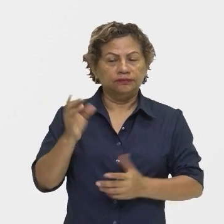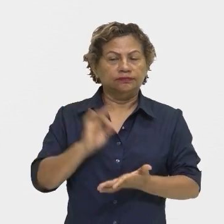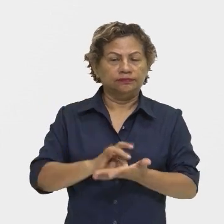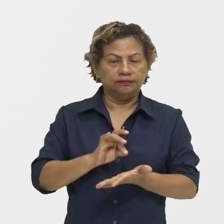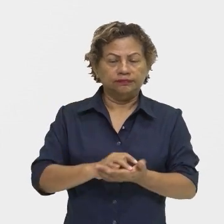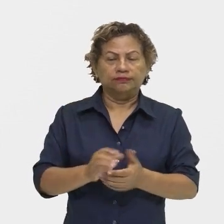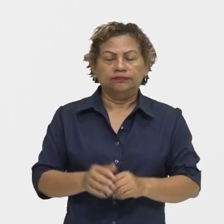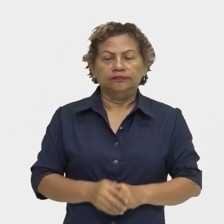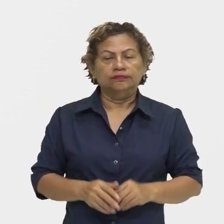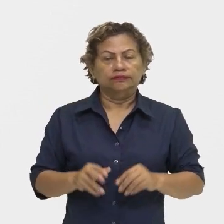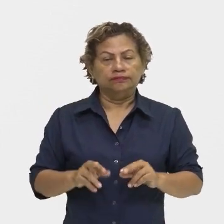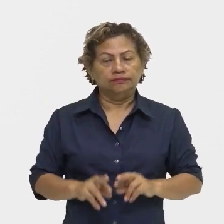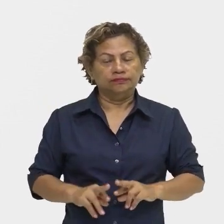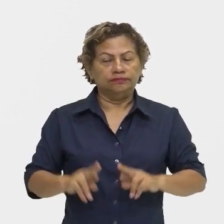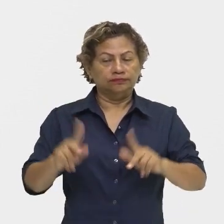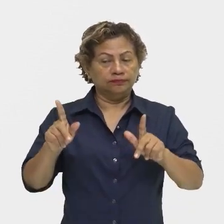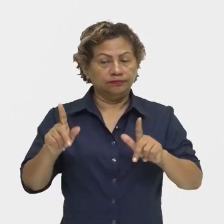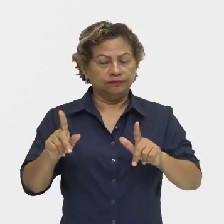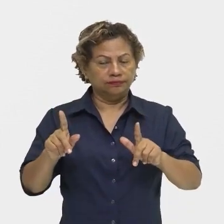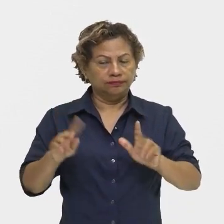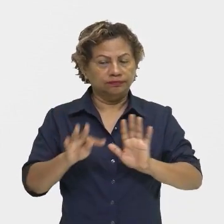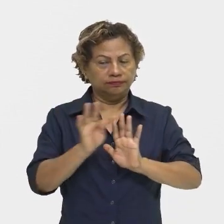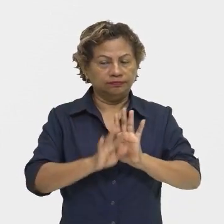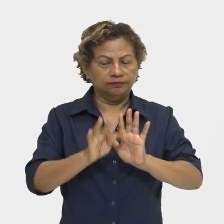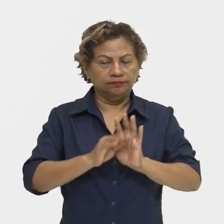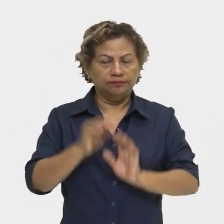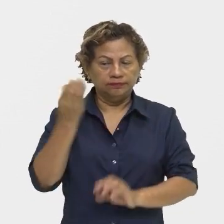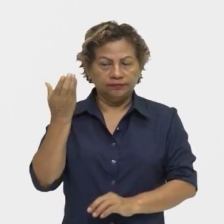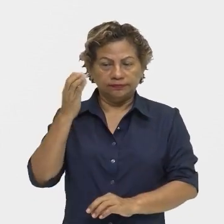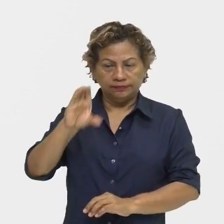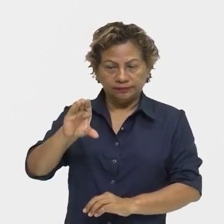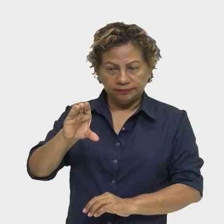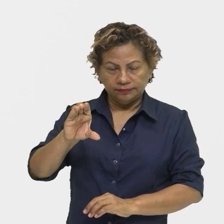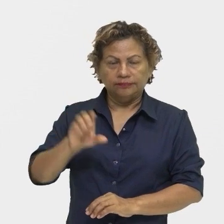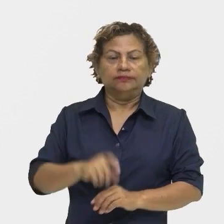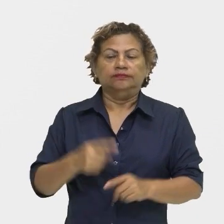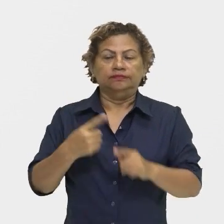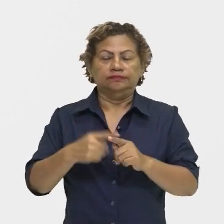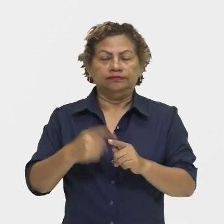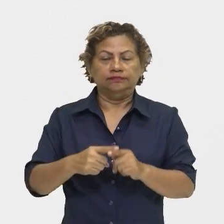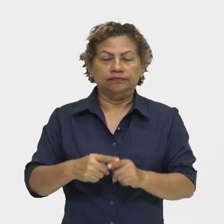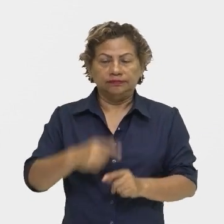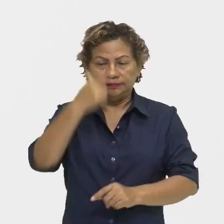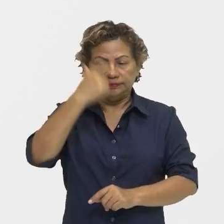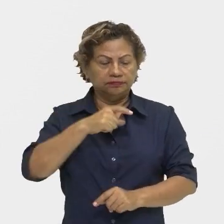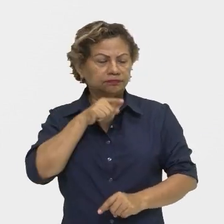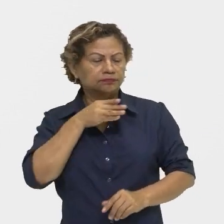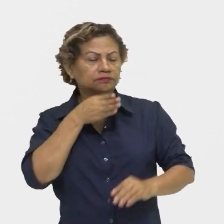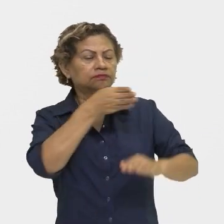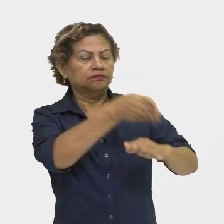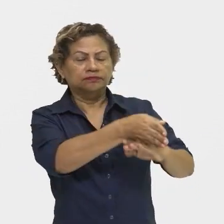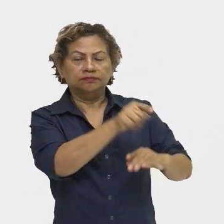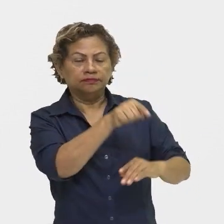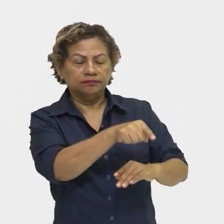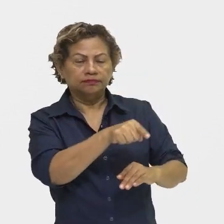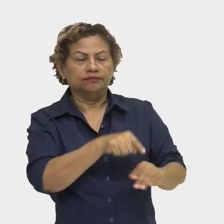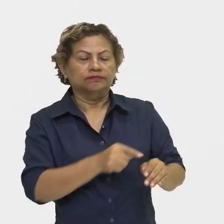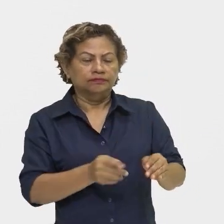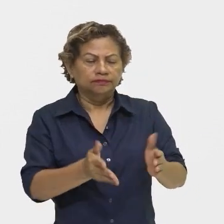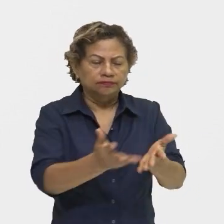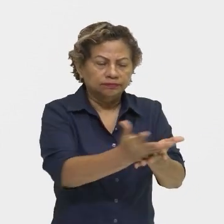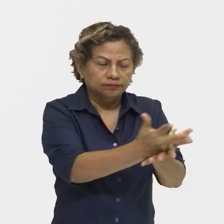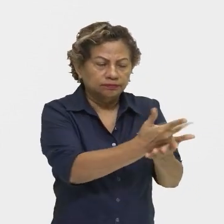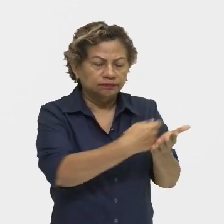científico, já que é uma pesquisa, né? Que o cientista vai lá e faz essa pesquisa, e ele vai escrever as